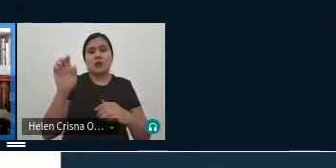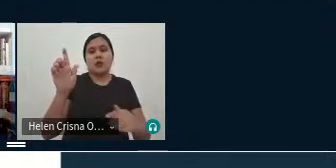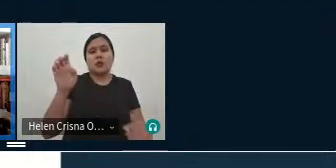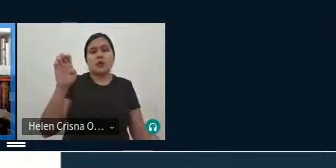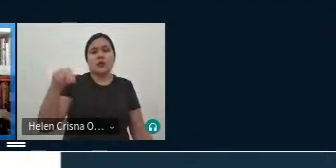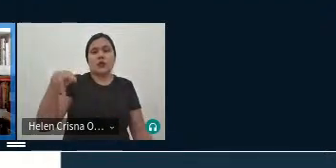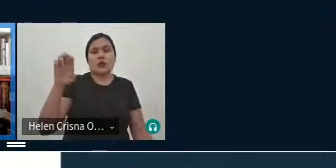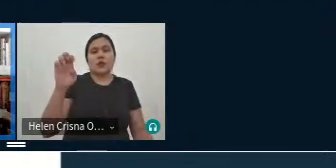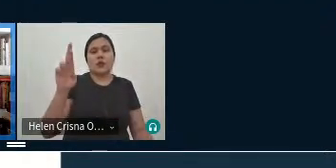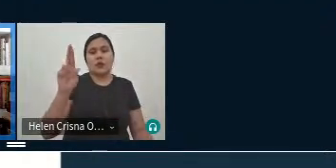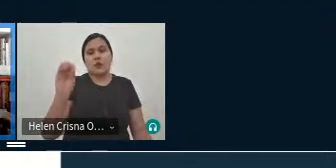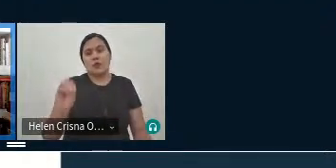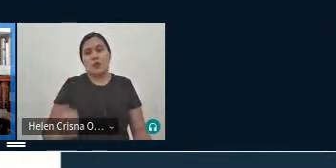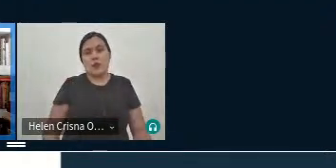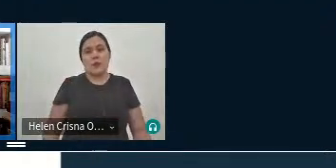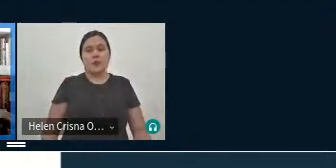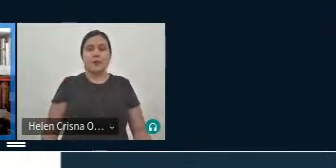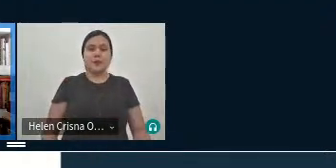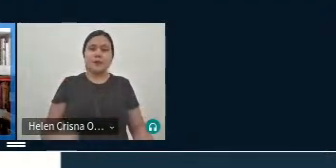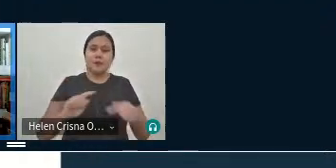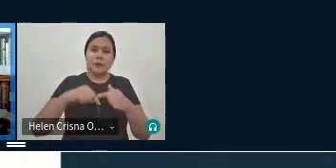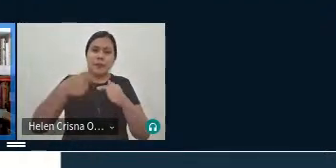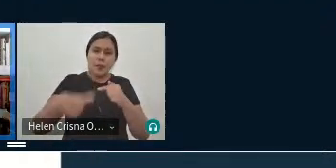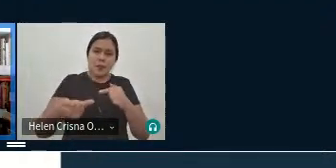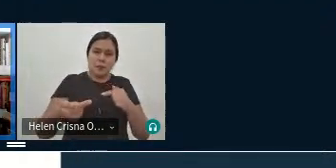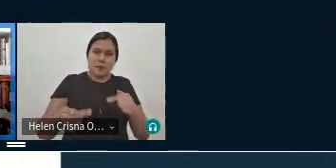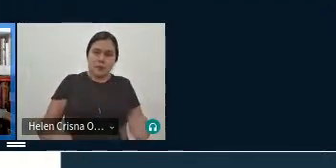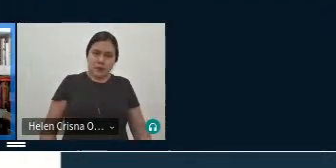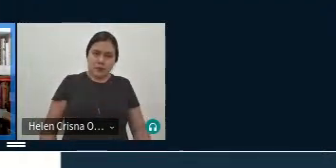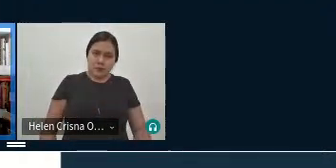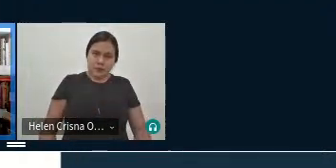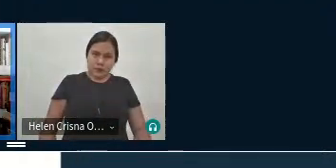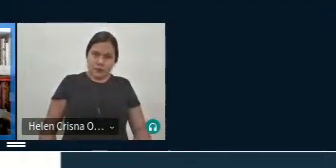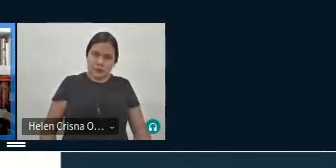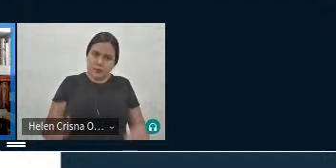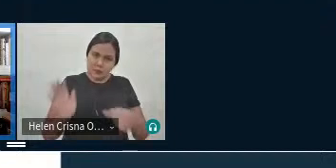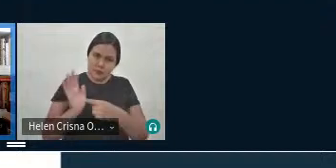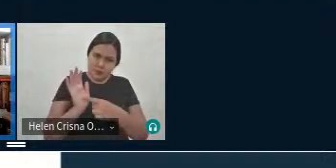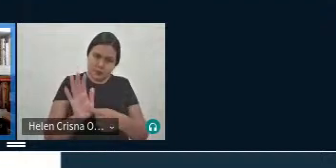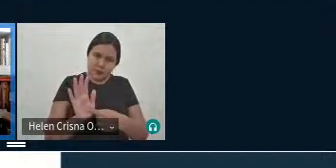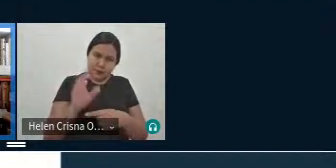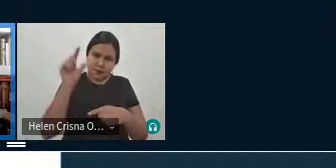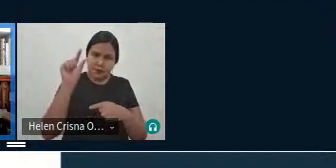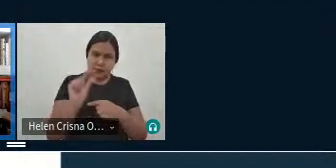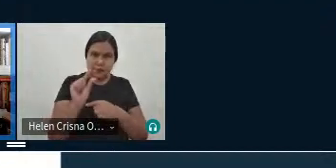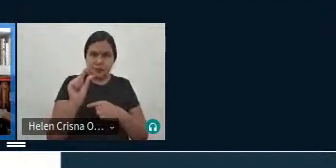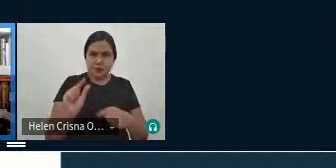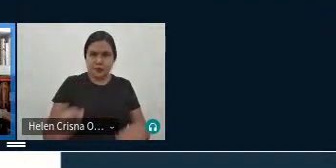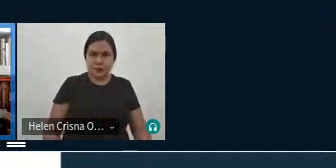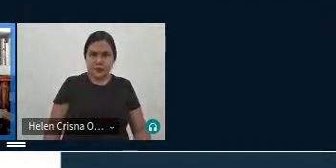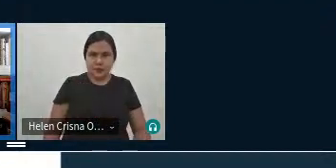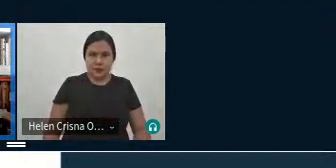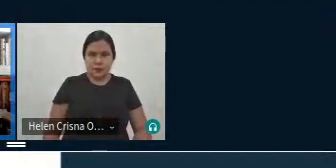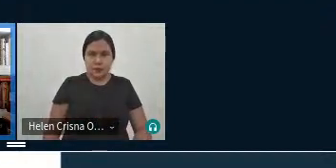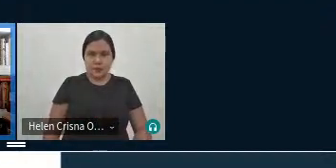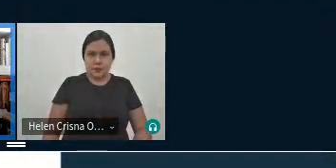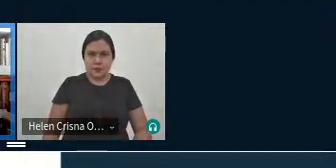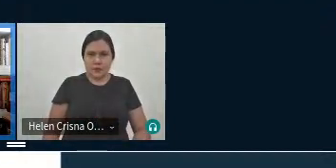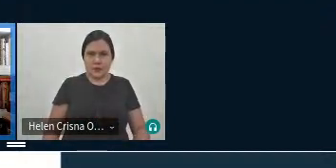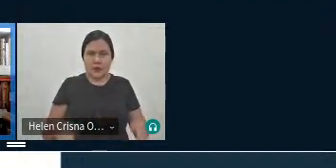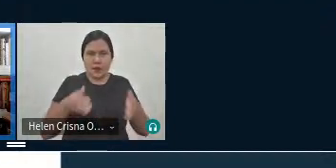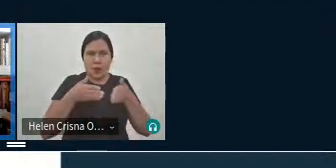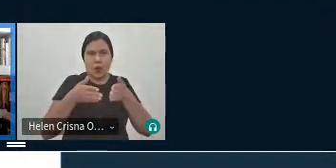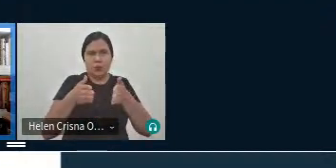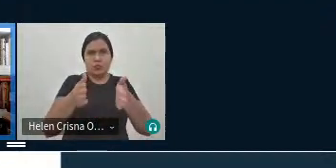a partir daí então eu pretendo apontar um pouco de um de trajeto de um trajeto